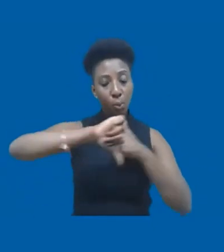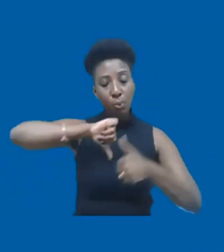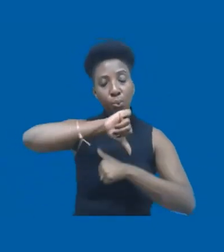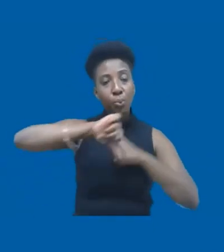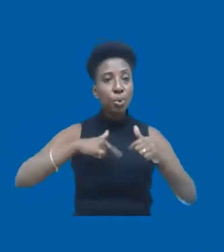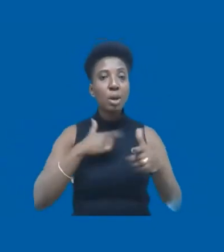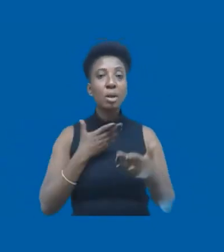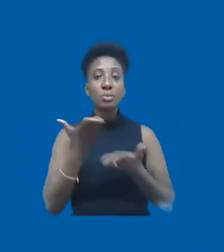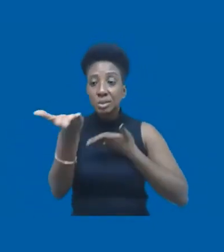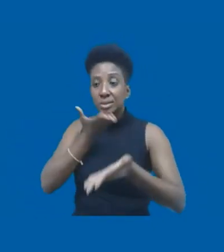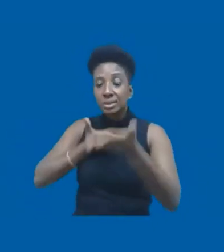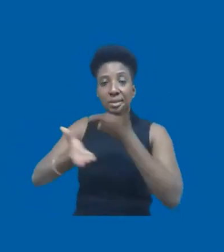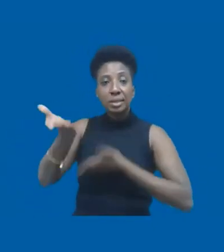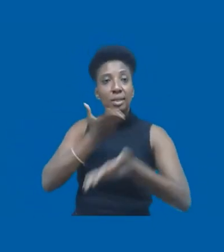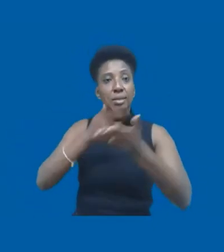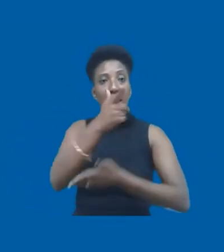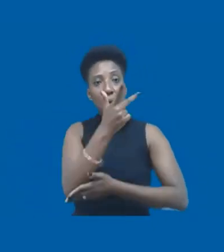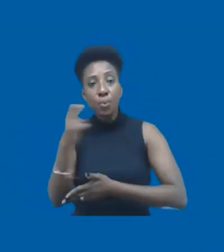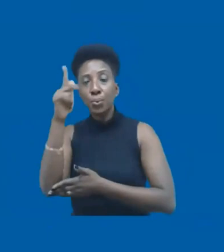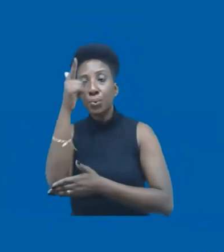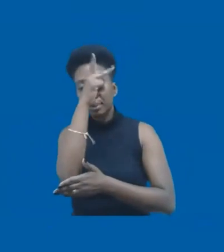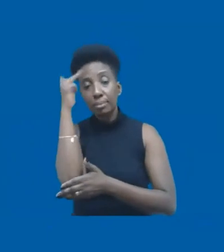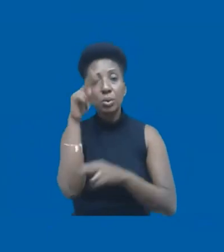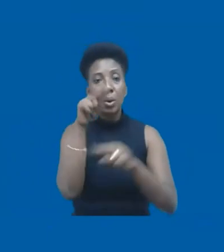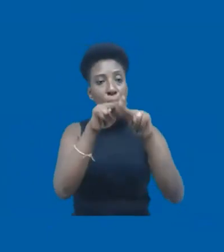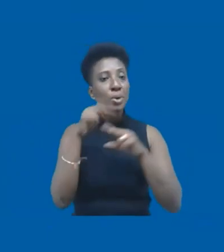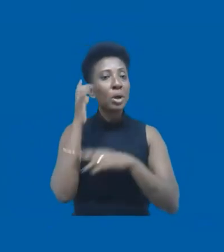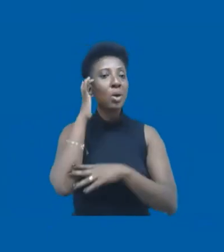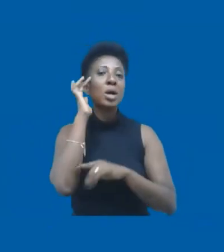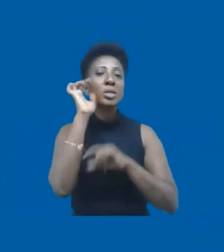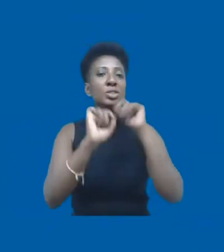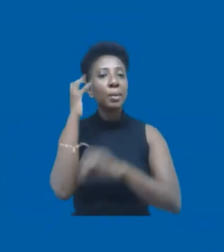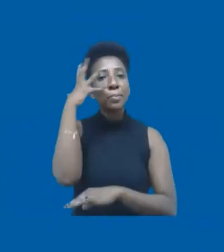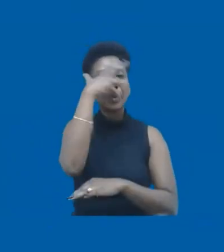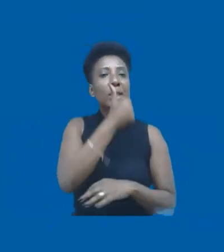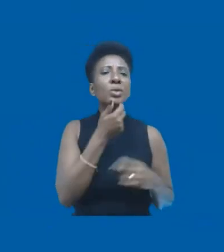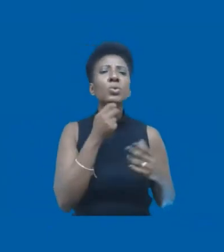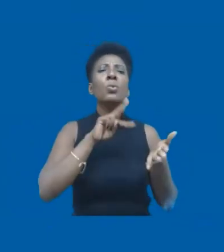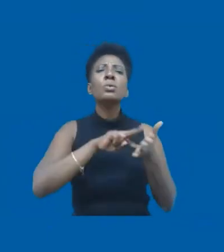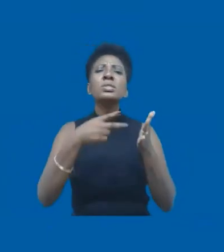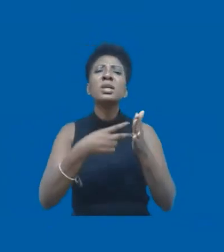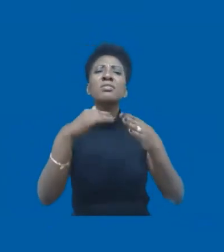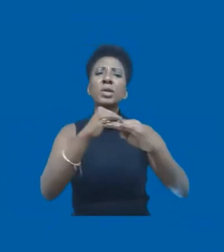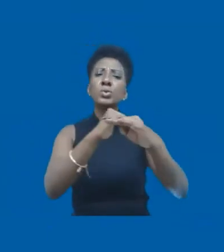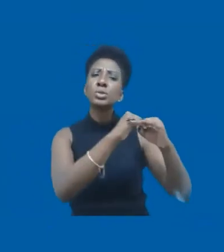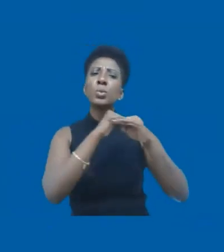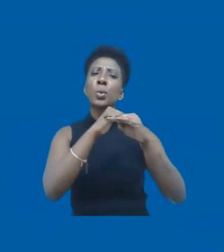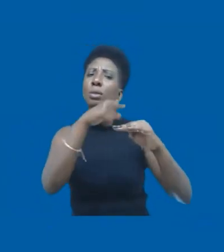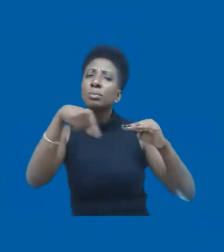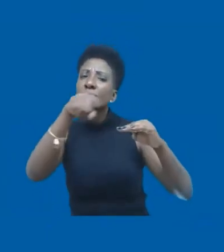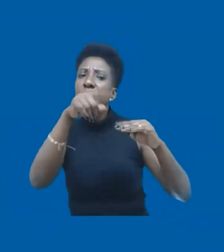de tratar os nossos iguais. Então, por isso que eu achei tão bonito. O que é igualdade para você? É nós